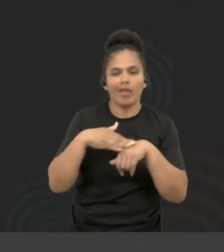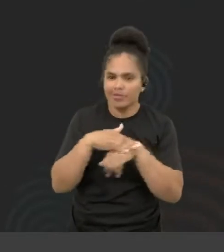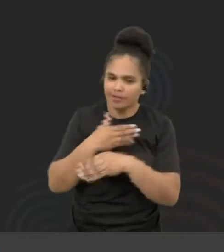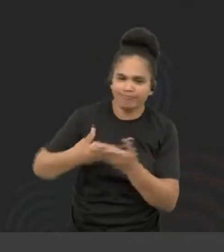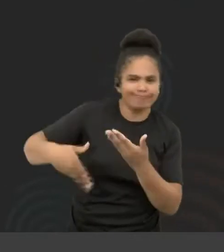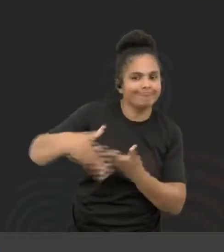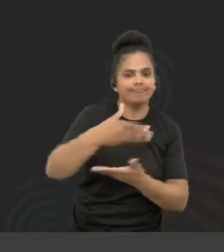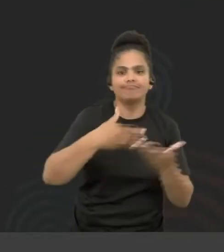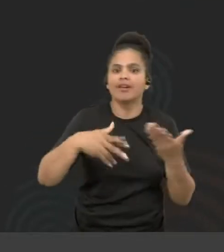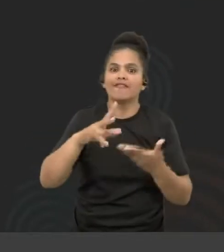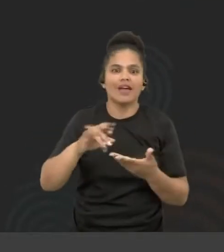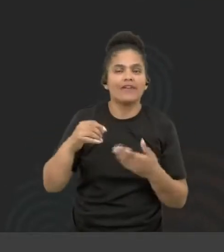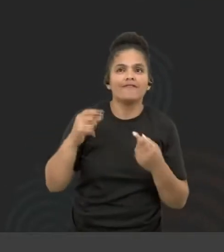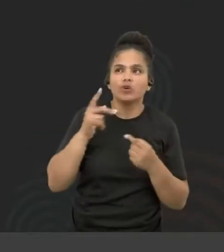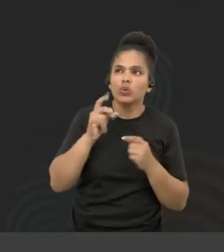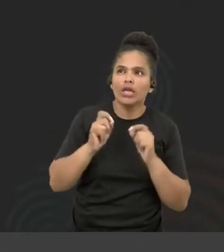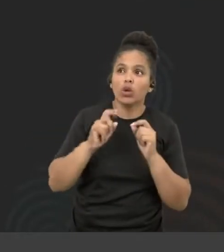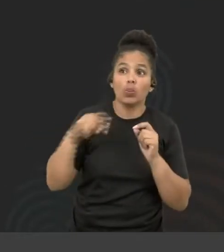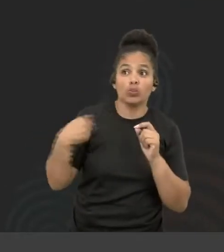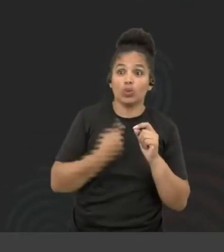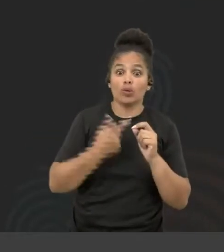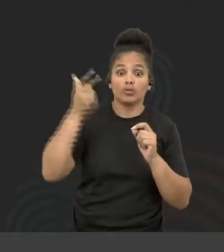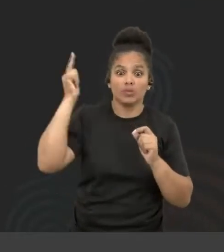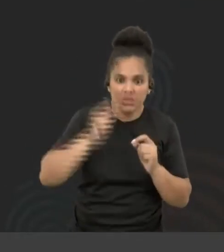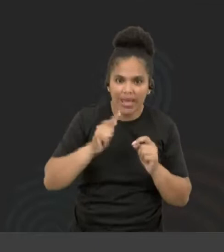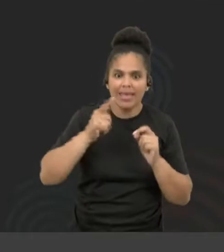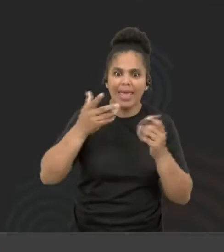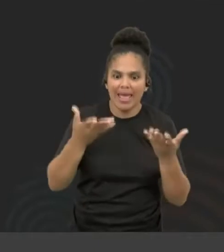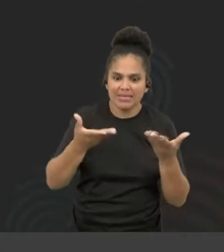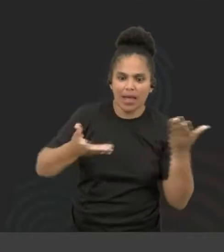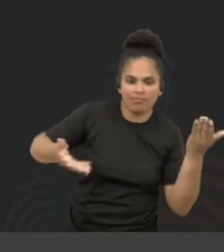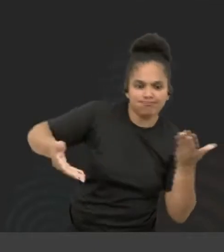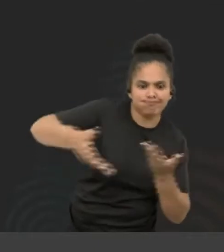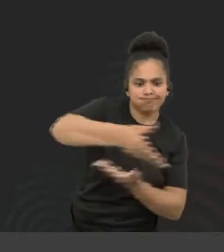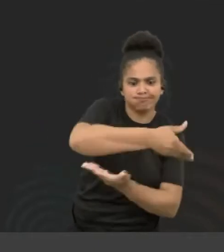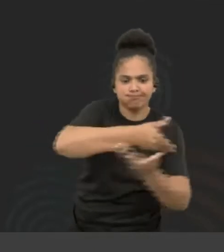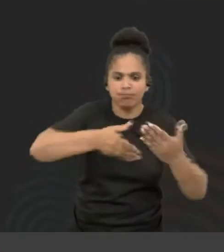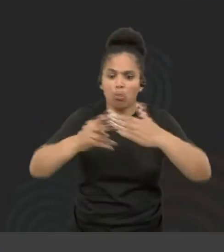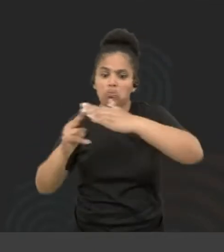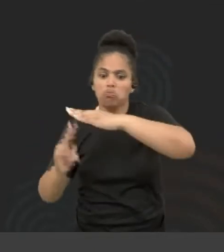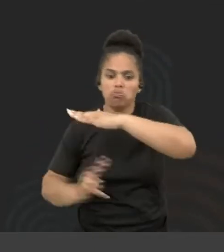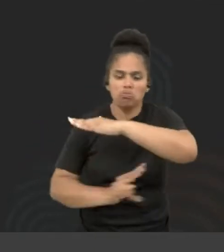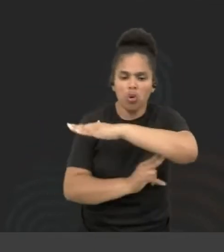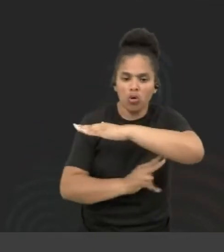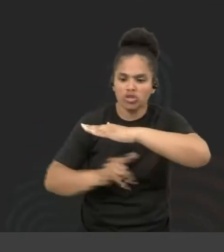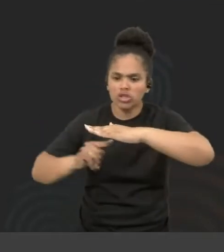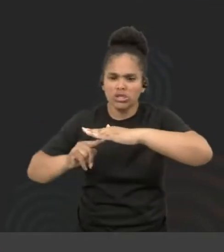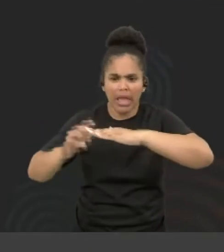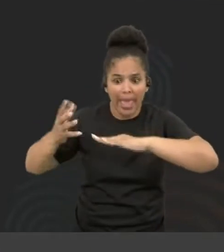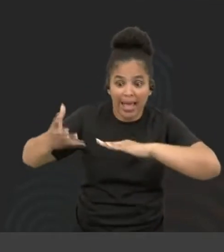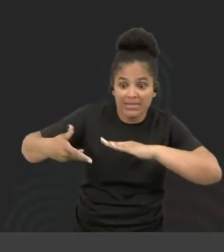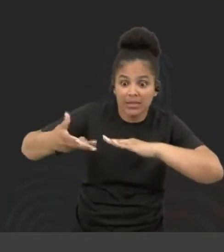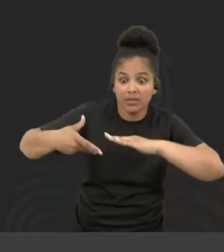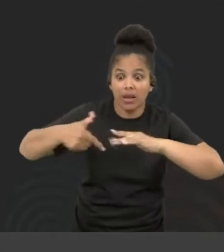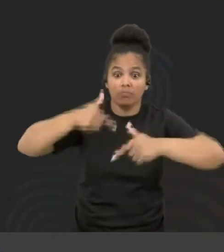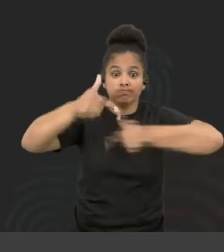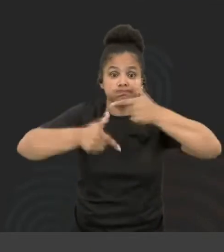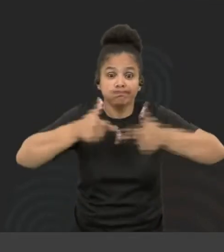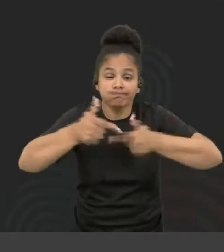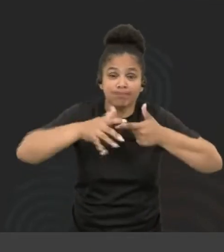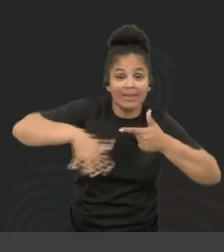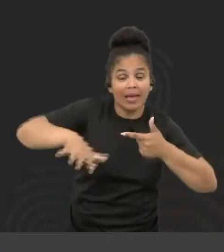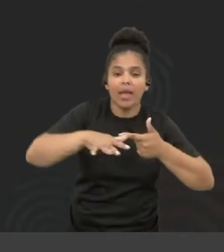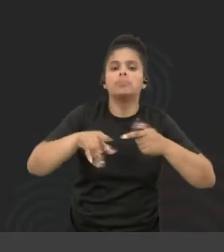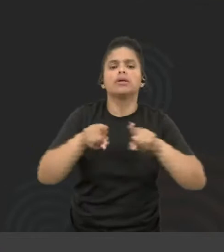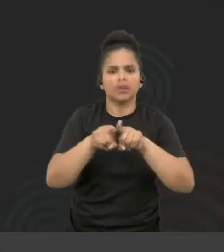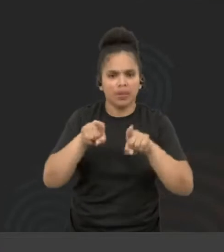fazer da área essa ponte, não só uma ponte de aceleração para as pessoas que estão na área, mas